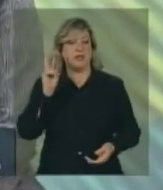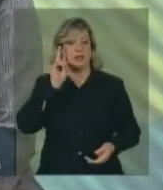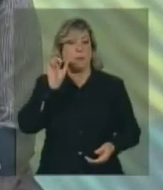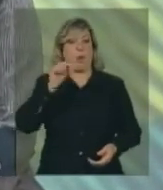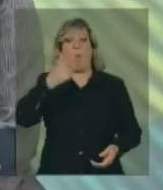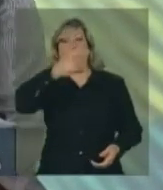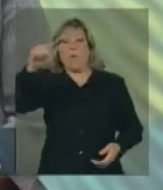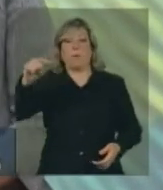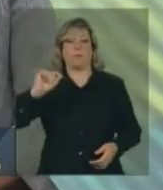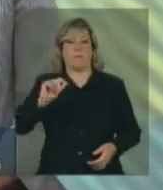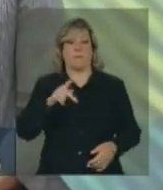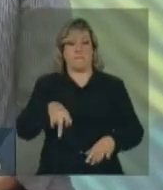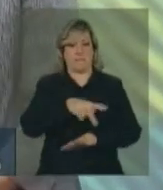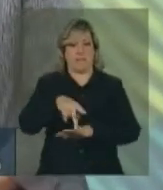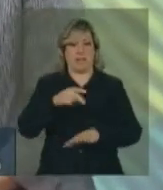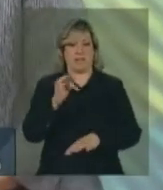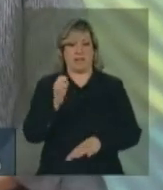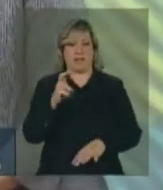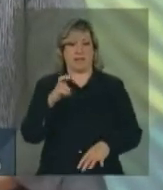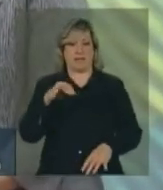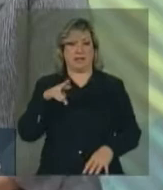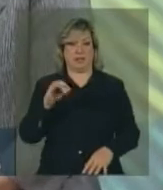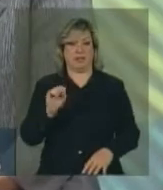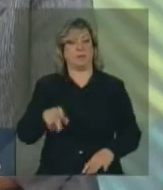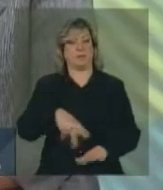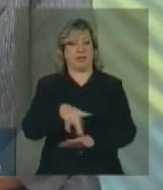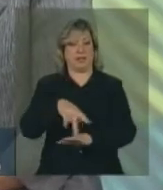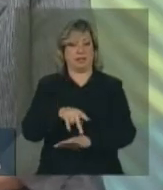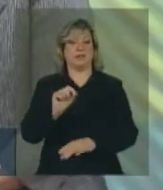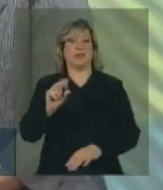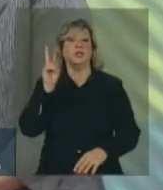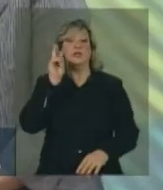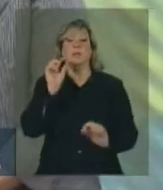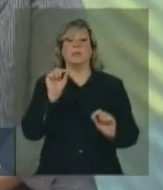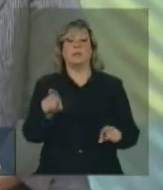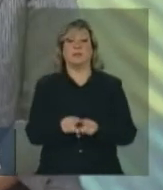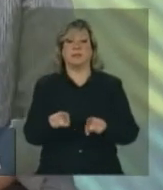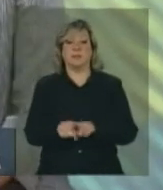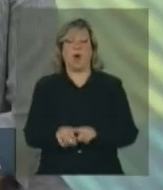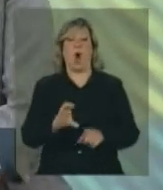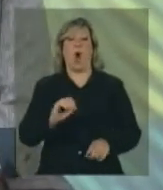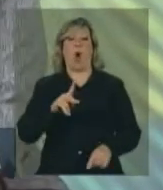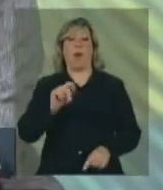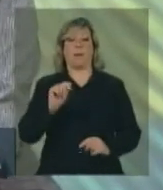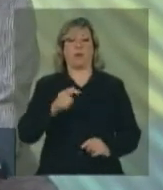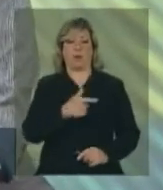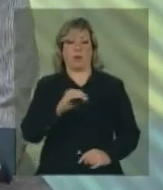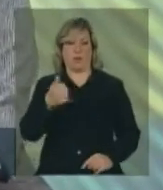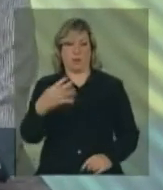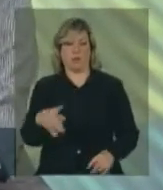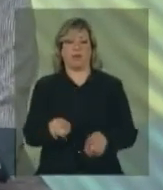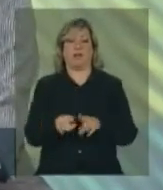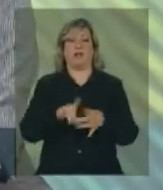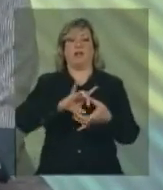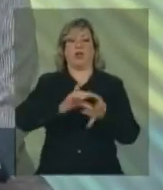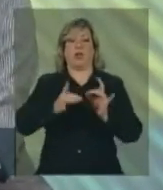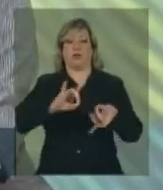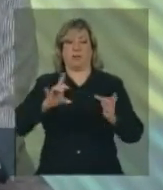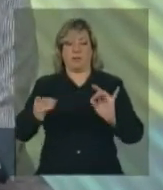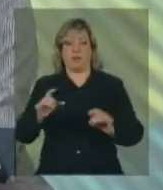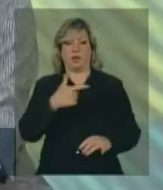países. A realização da Copa de 2014 e da Olimpíada de